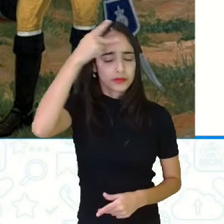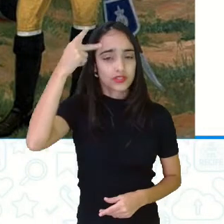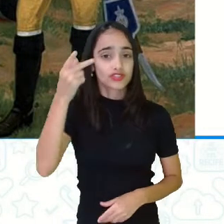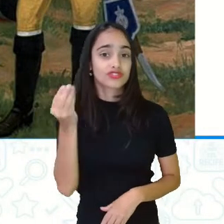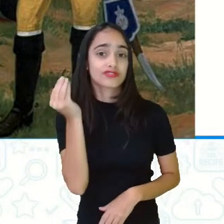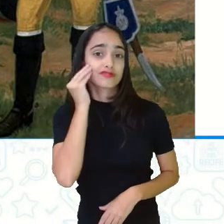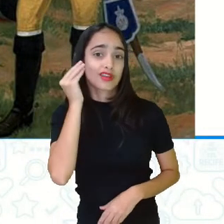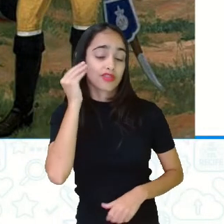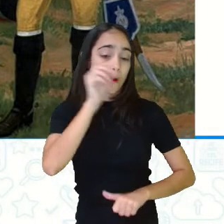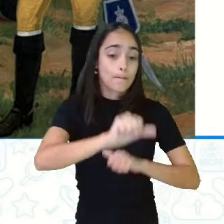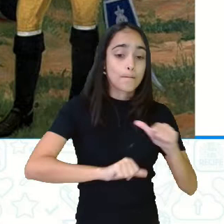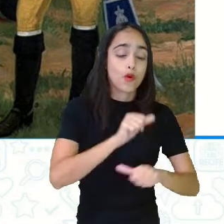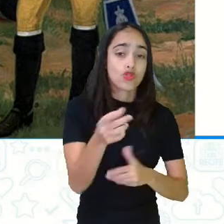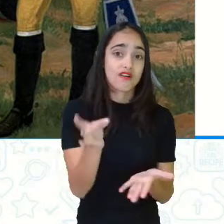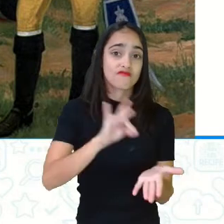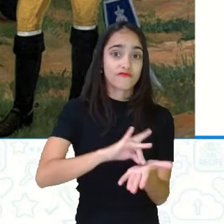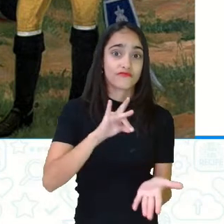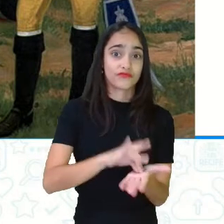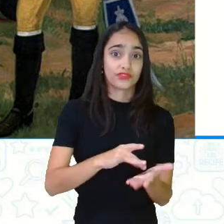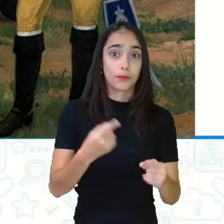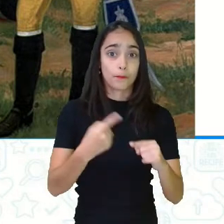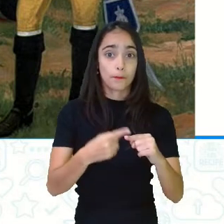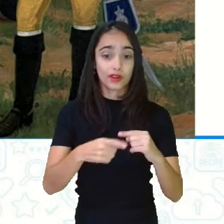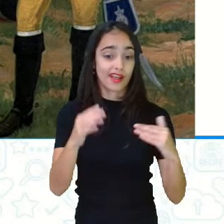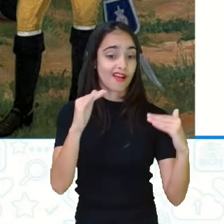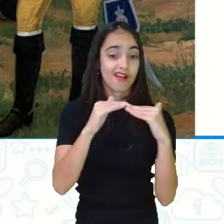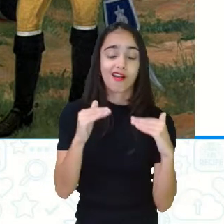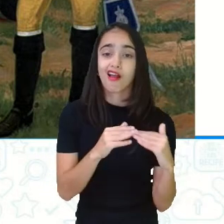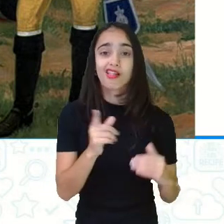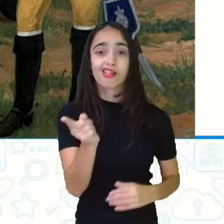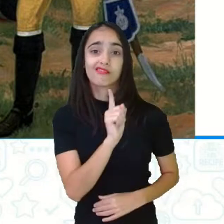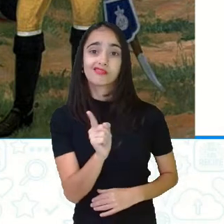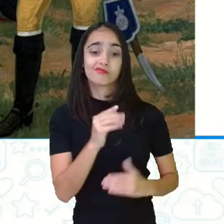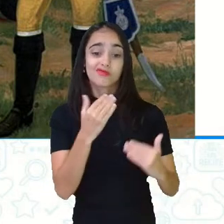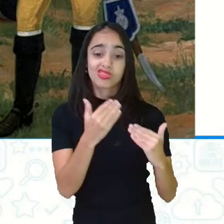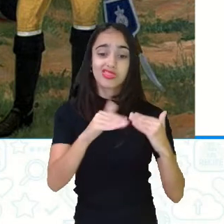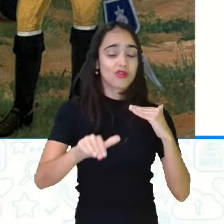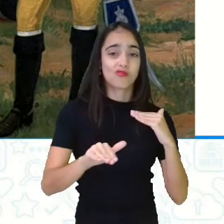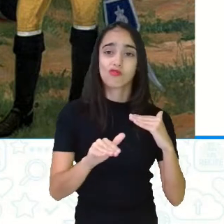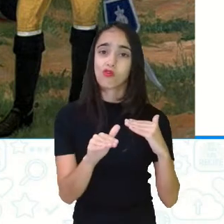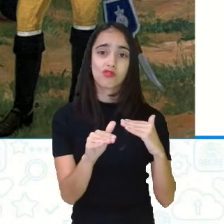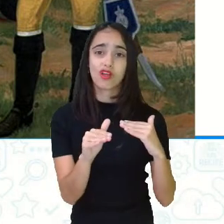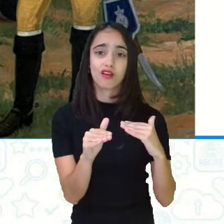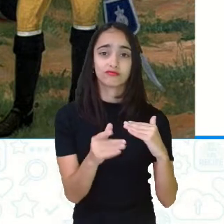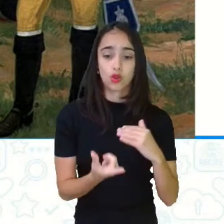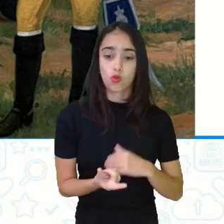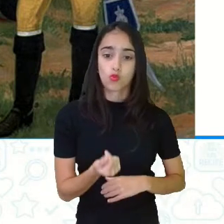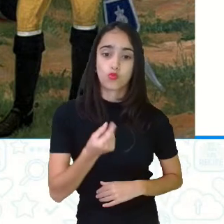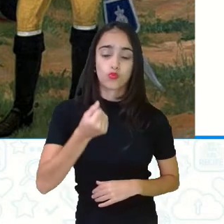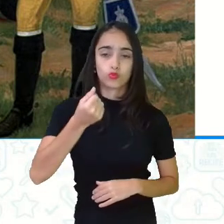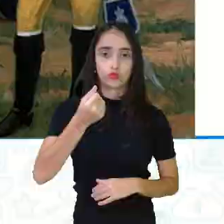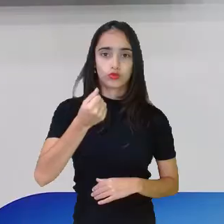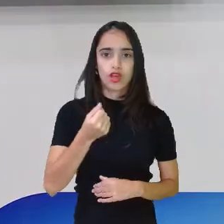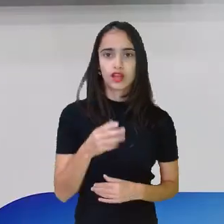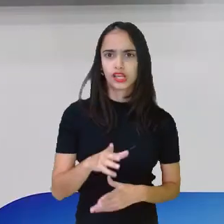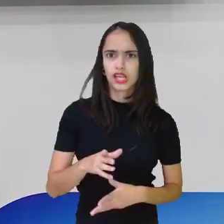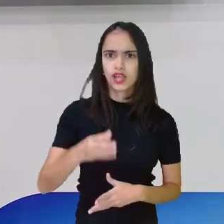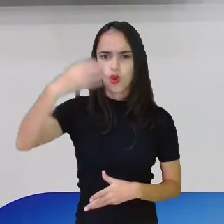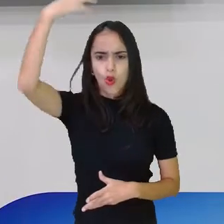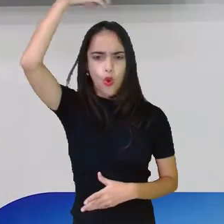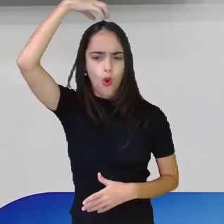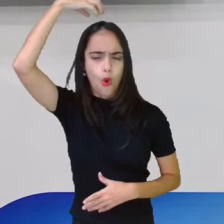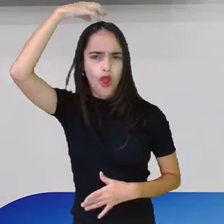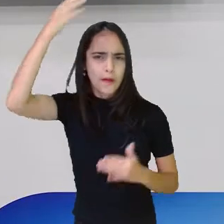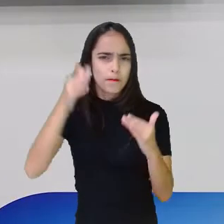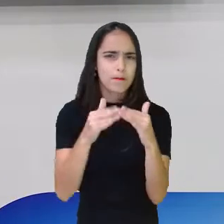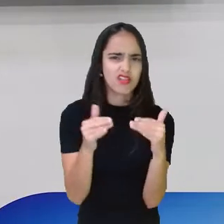principalmente por não concordar com os altos impostos cobrados pelo rei, que era o imperador Dom Pedro II na época,